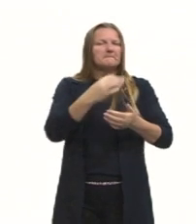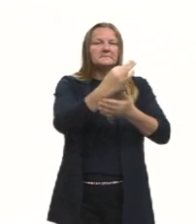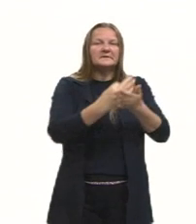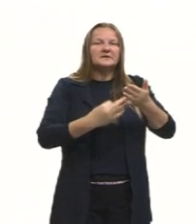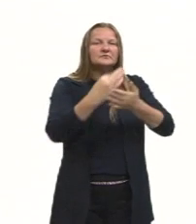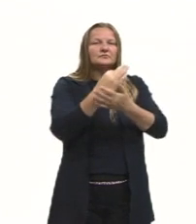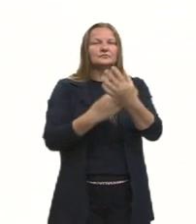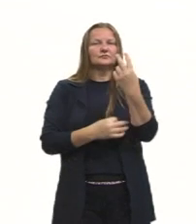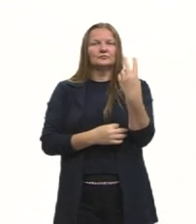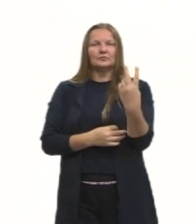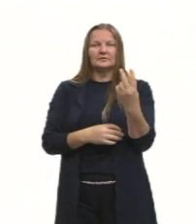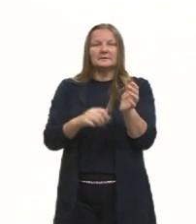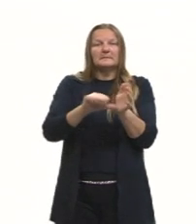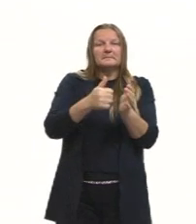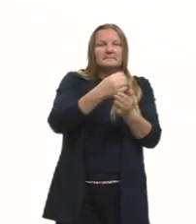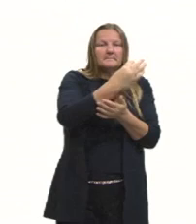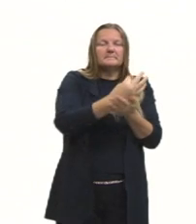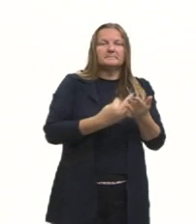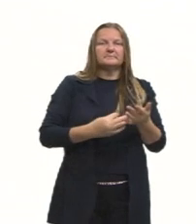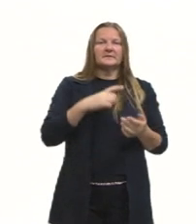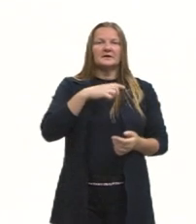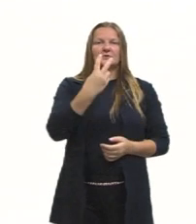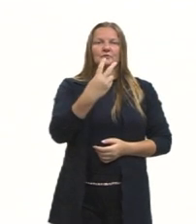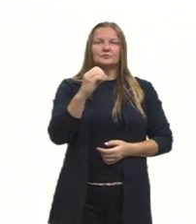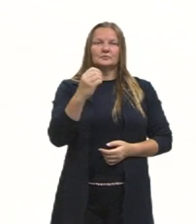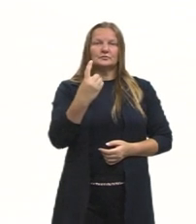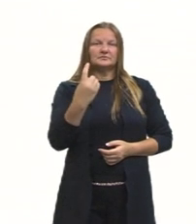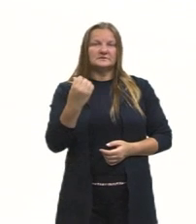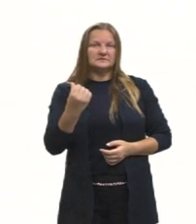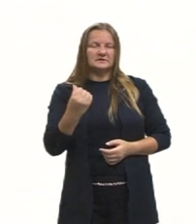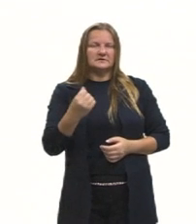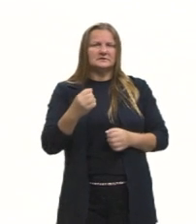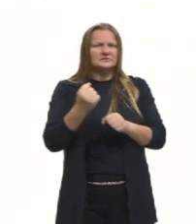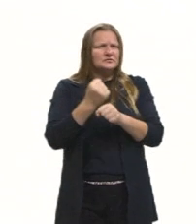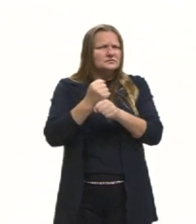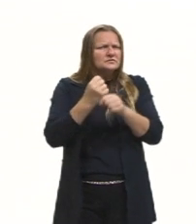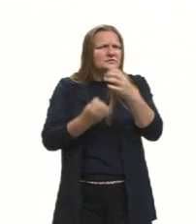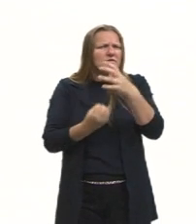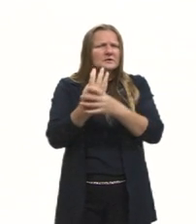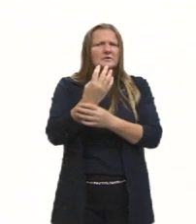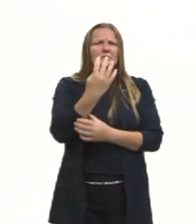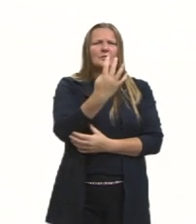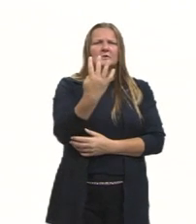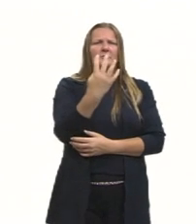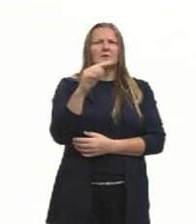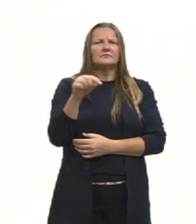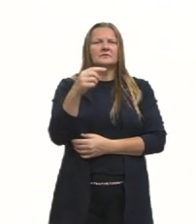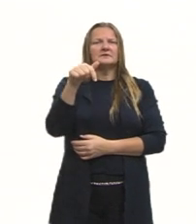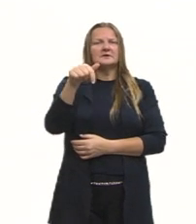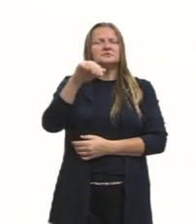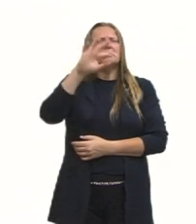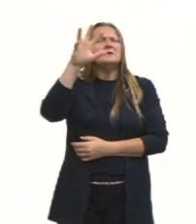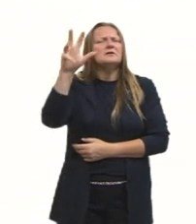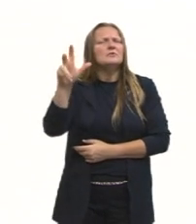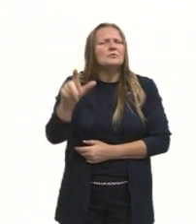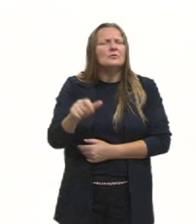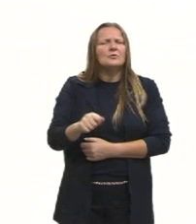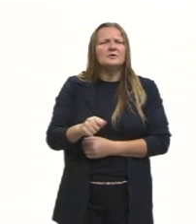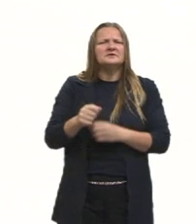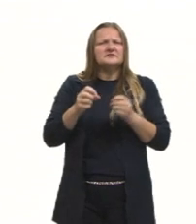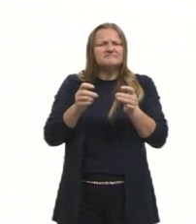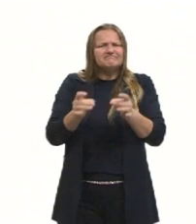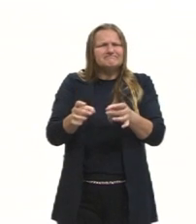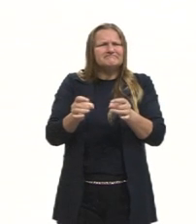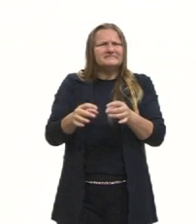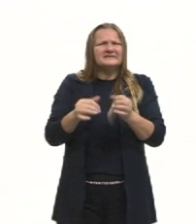Vamos ler o primeiro texto. Em 2016, foram gerados 44,7 milhões de toneladas de resíduos